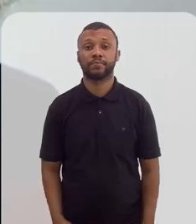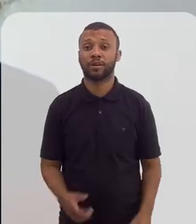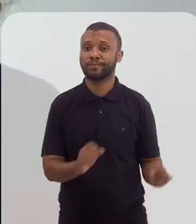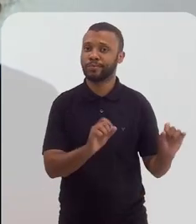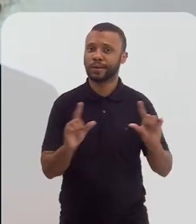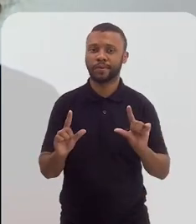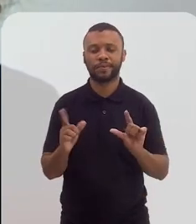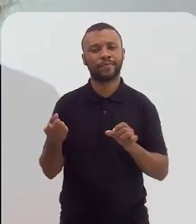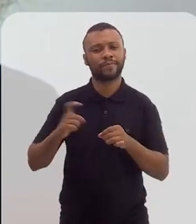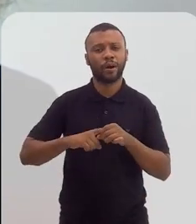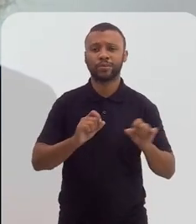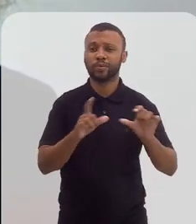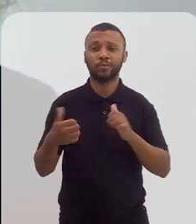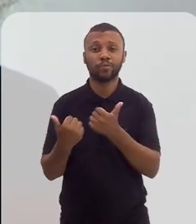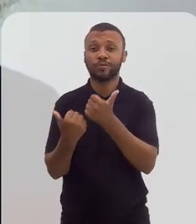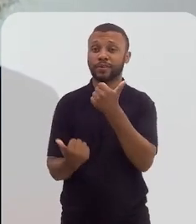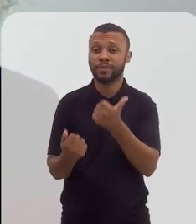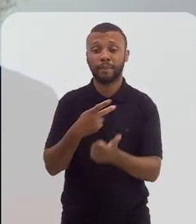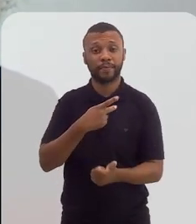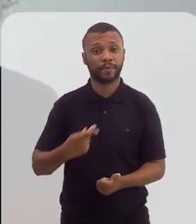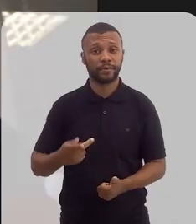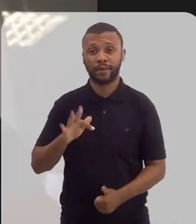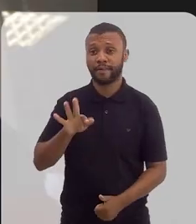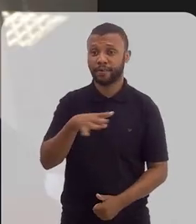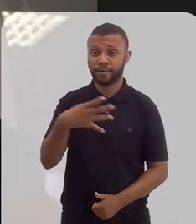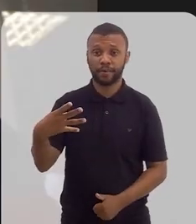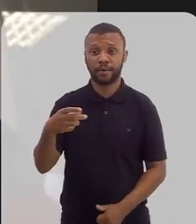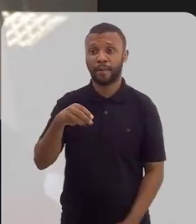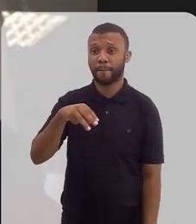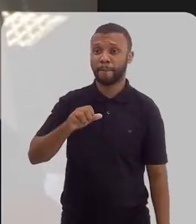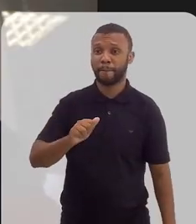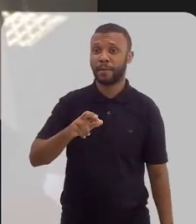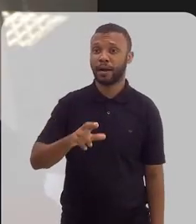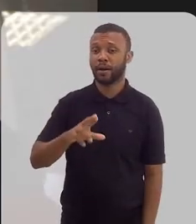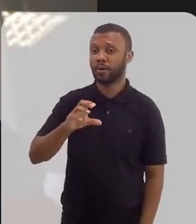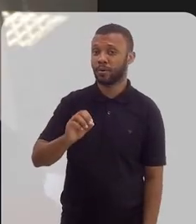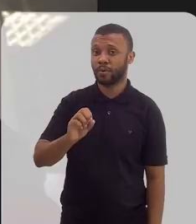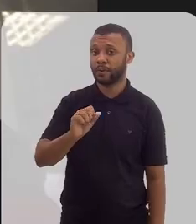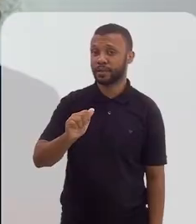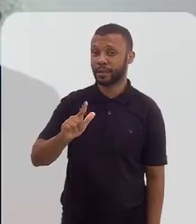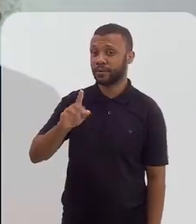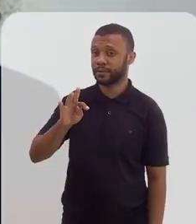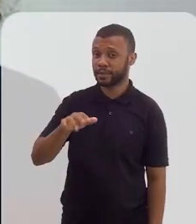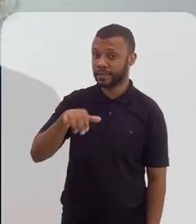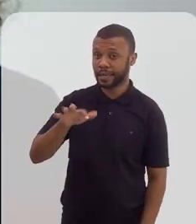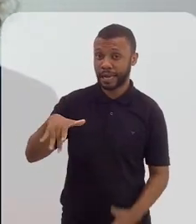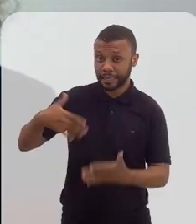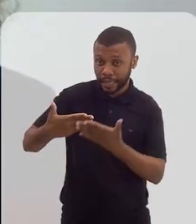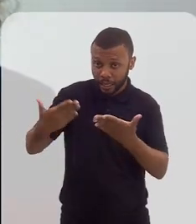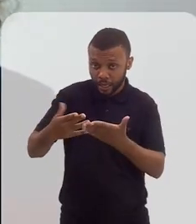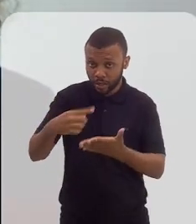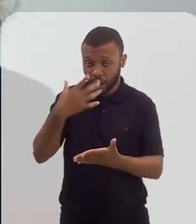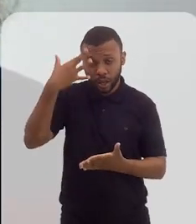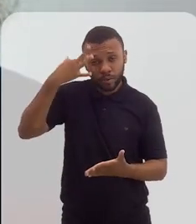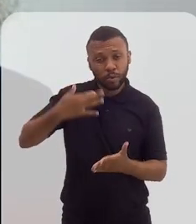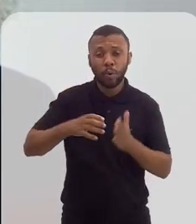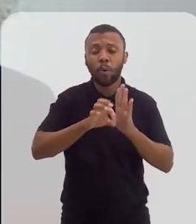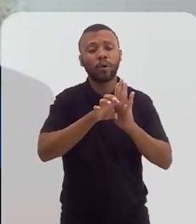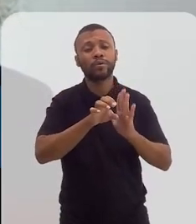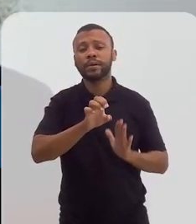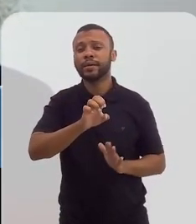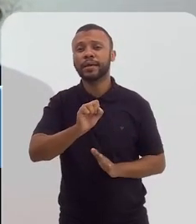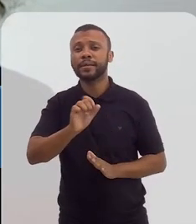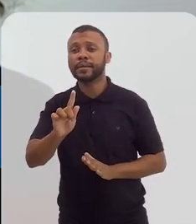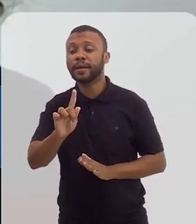O Renfoco está de volta com o vice-presidente da Firjan Sirge, Marco Saltini. Até aqui foi possível entender o conceito do